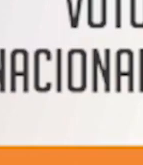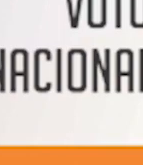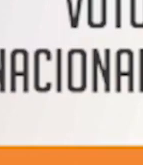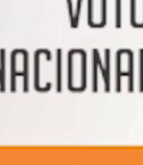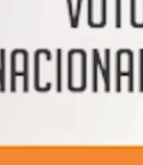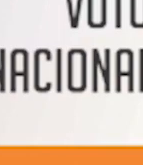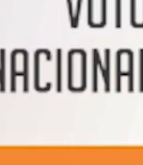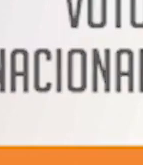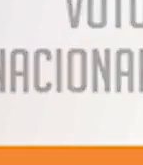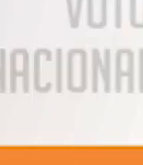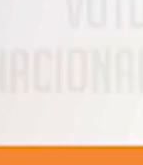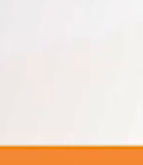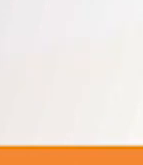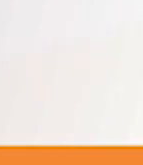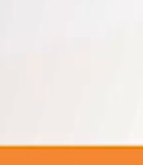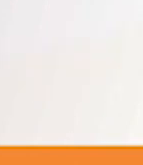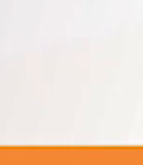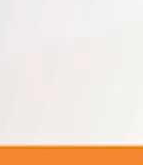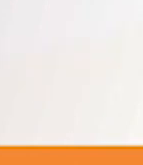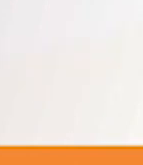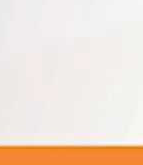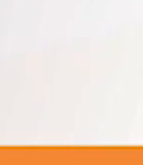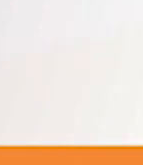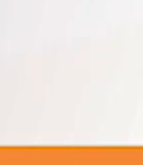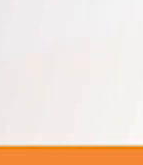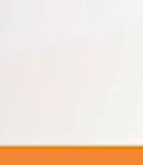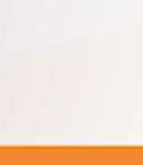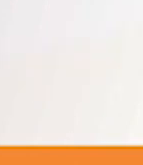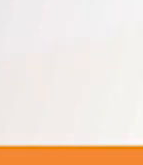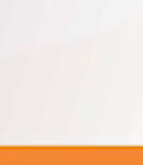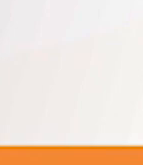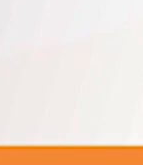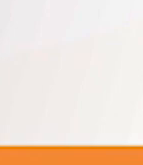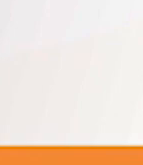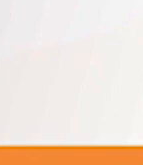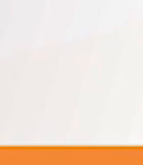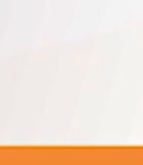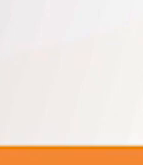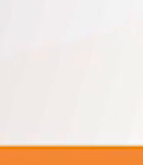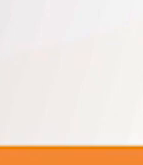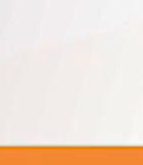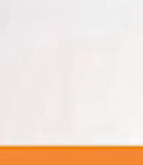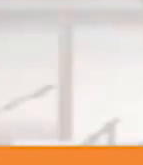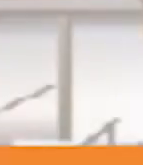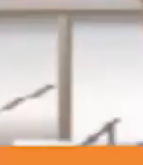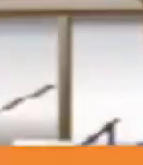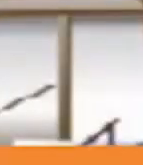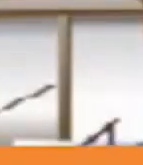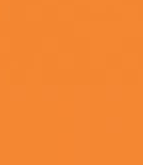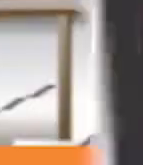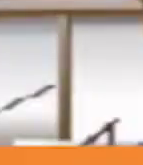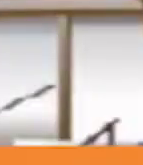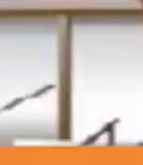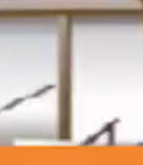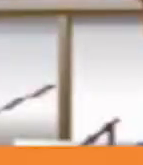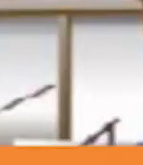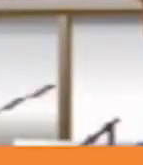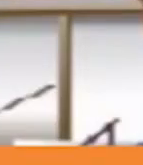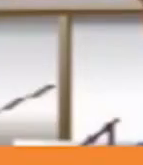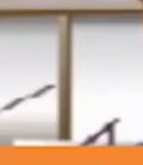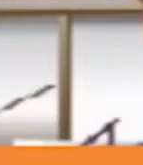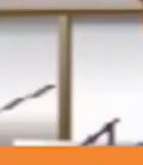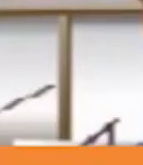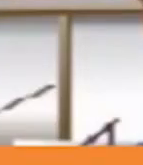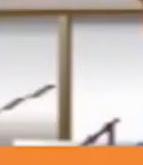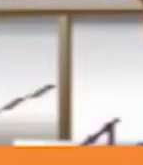nacional ou estrangeira. A sua contribuição pode ser feita de quatro formas. Diretamente no